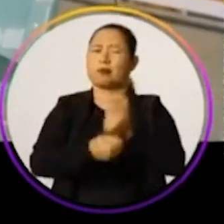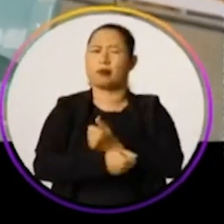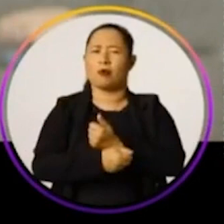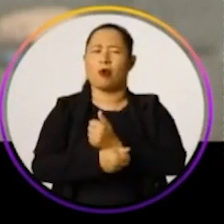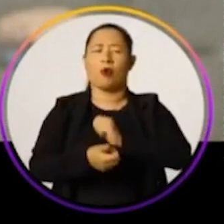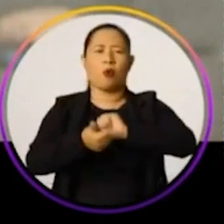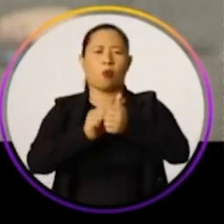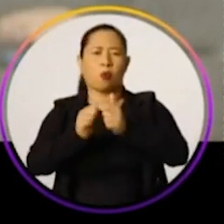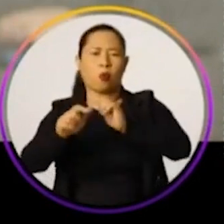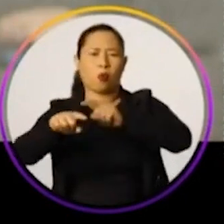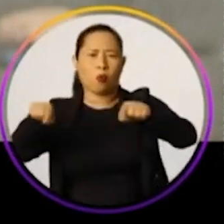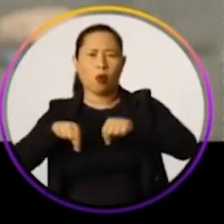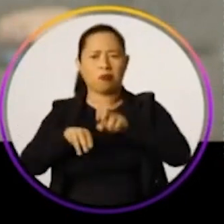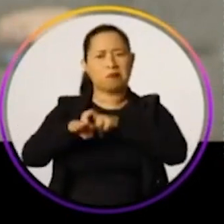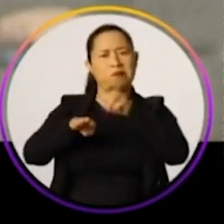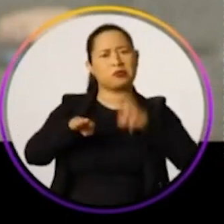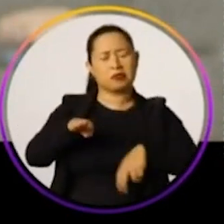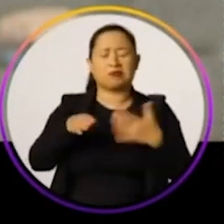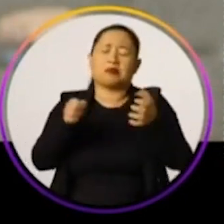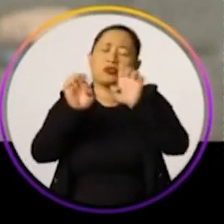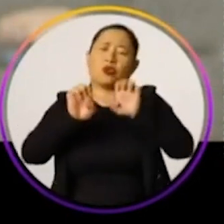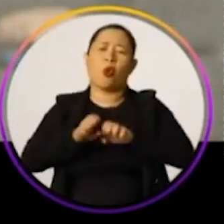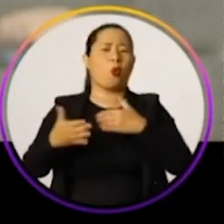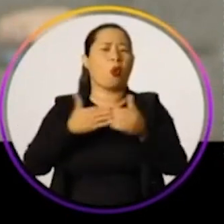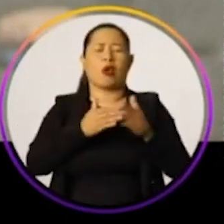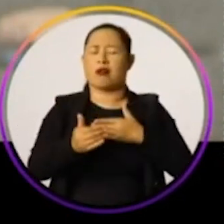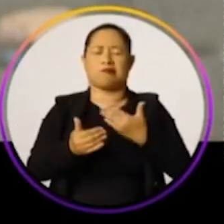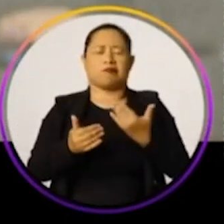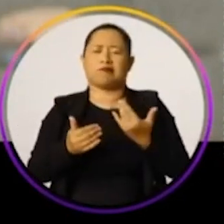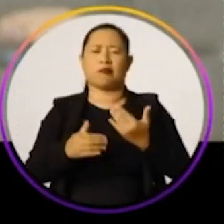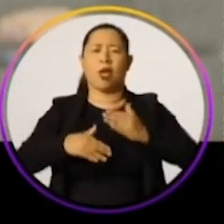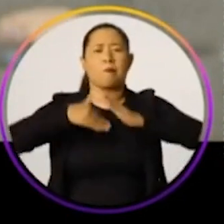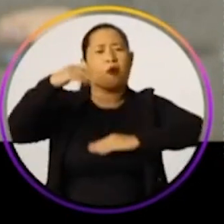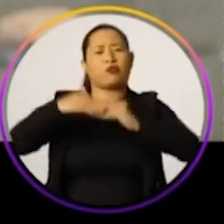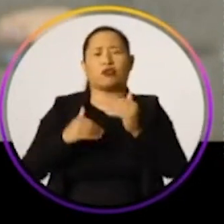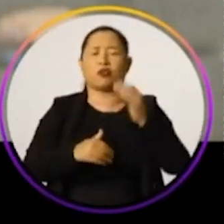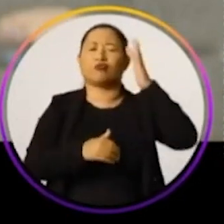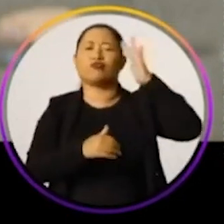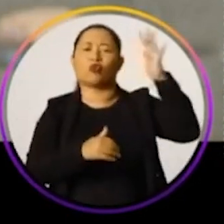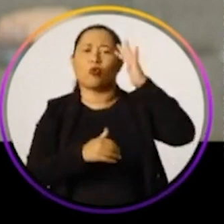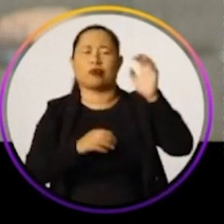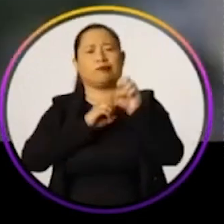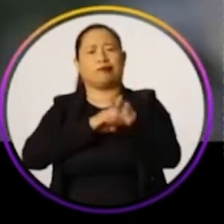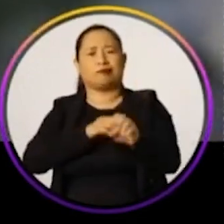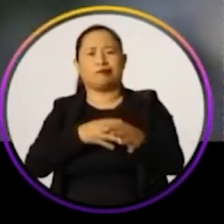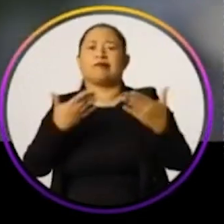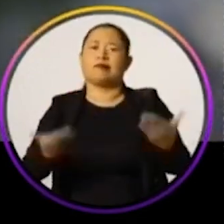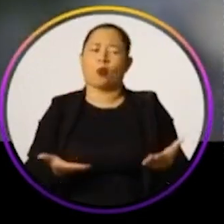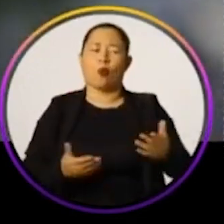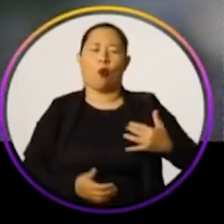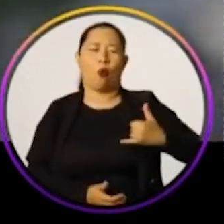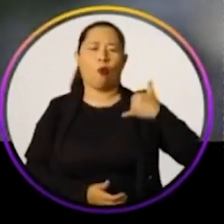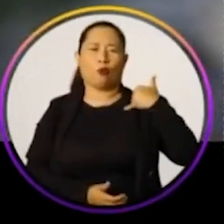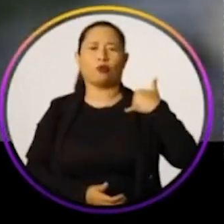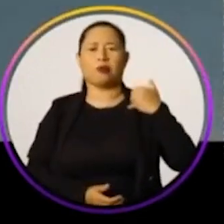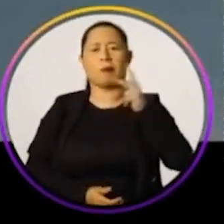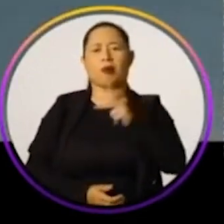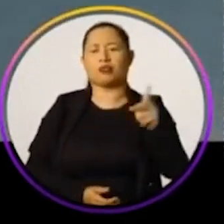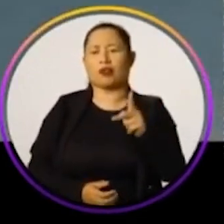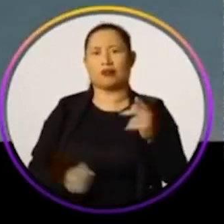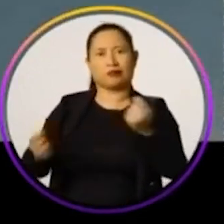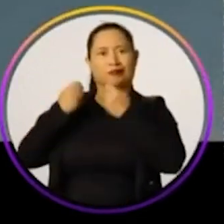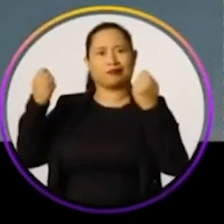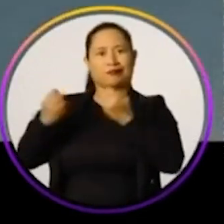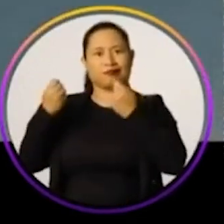riquíssimo, quadra polo esportiva, uma piscina. É uma estrutura que qualquer profissional da educação sonha. Eu tenho orgulho de ser professora